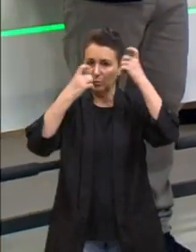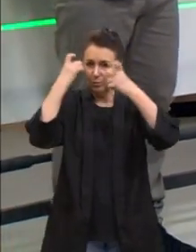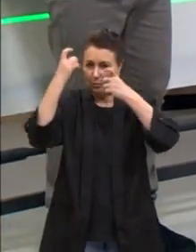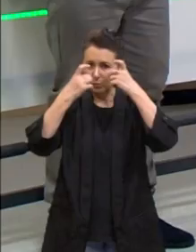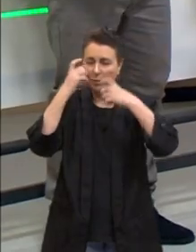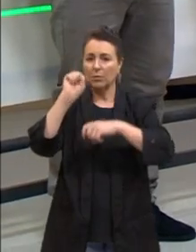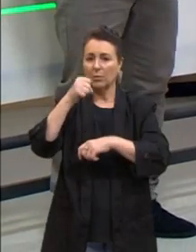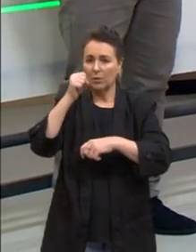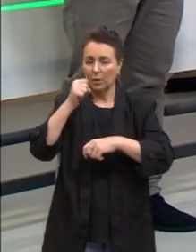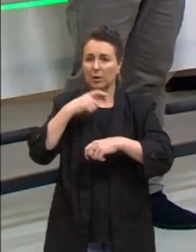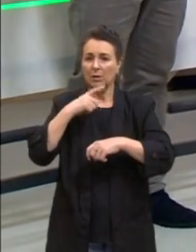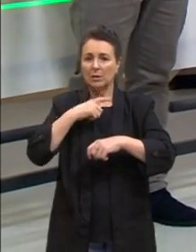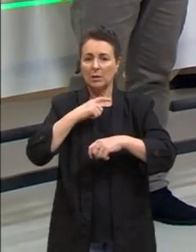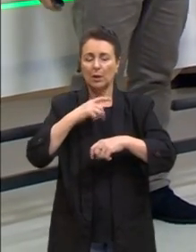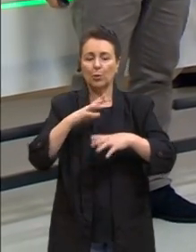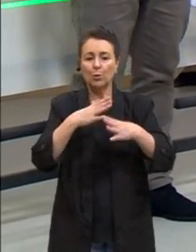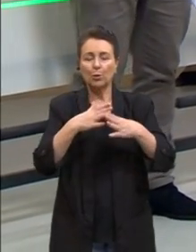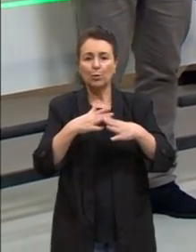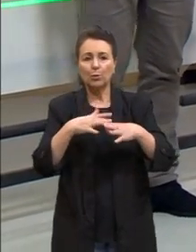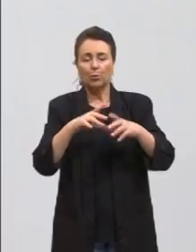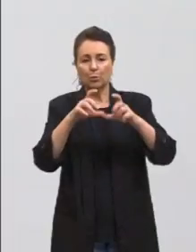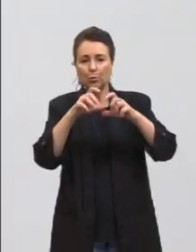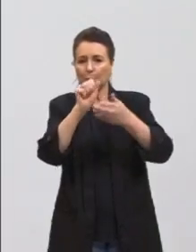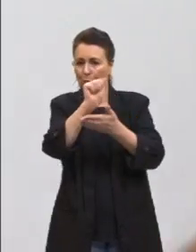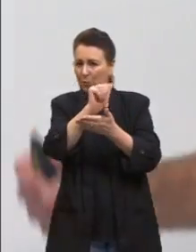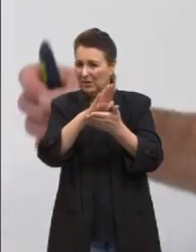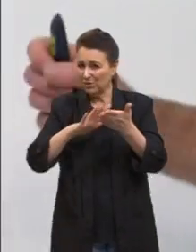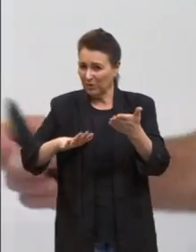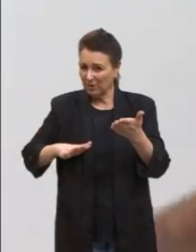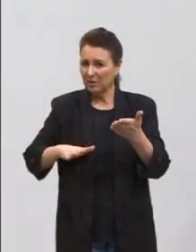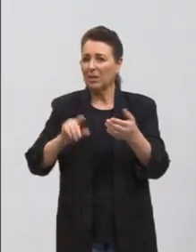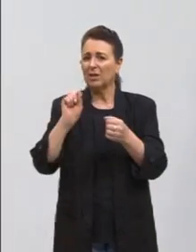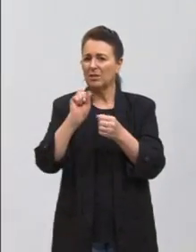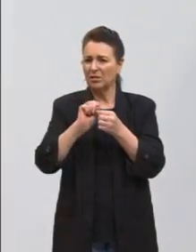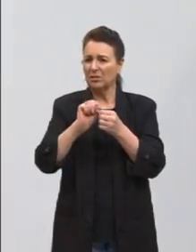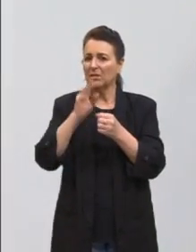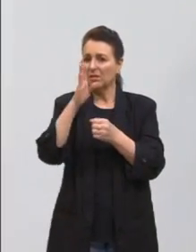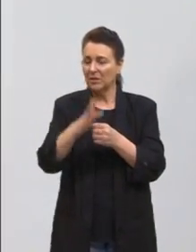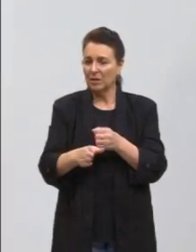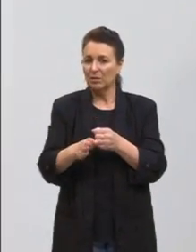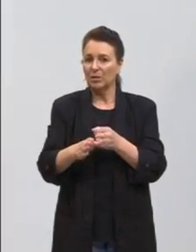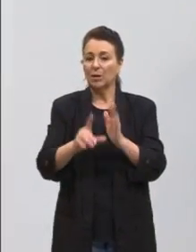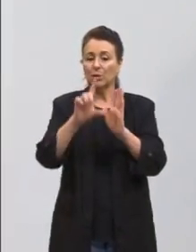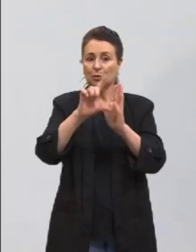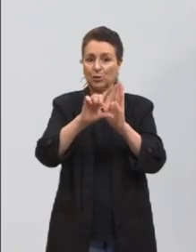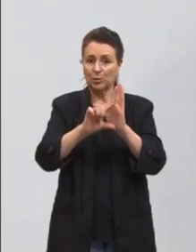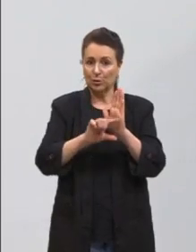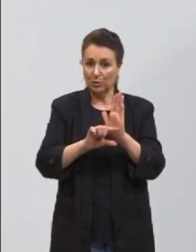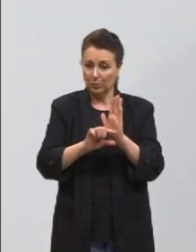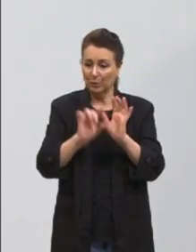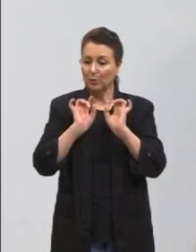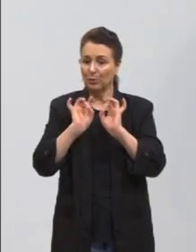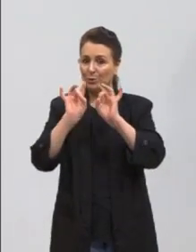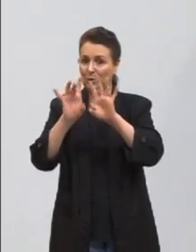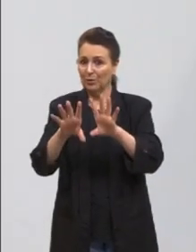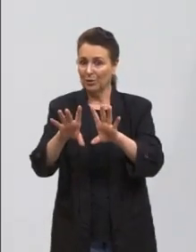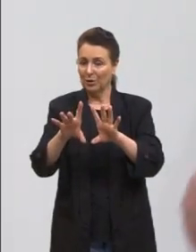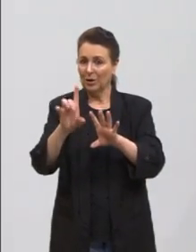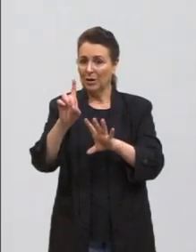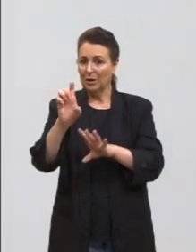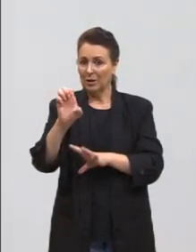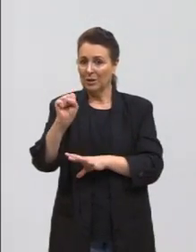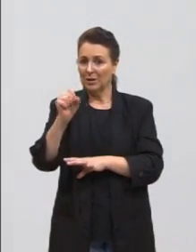um cinturão de atividade nesse sentido. A redução dos desperdícios, que é esse consumo que nós falávamos